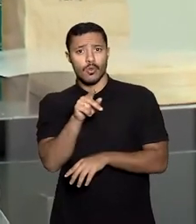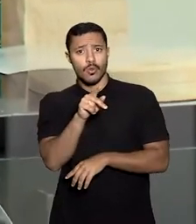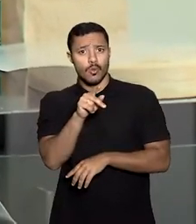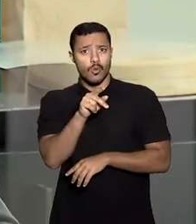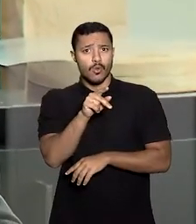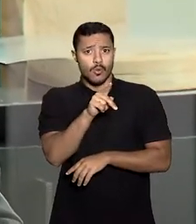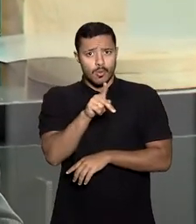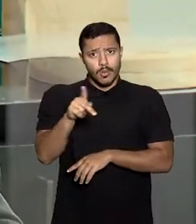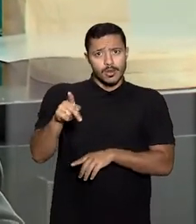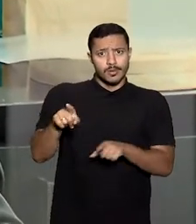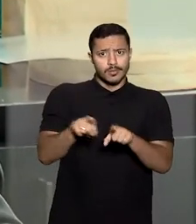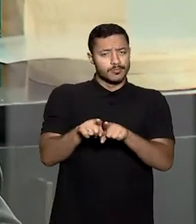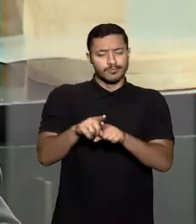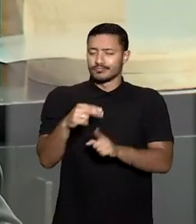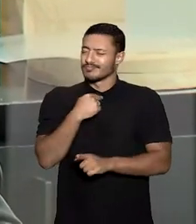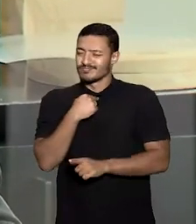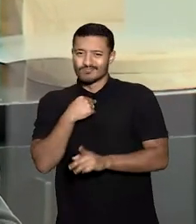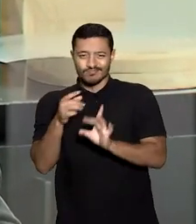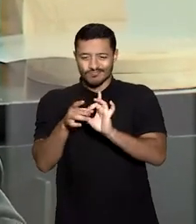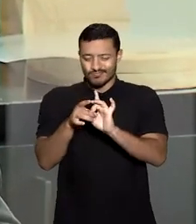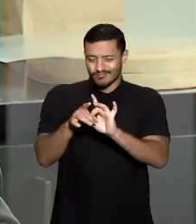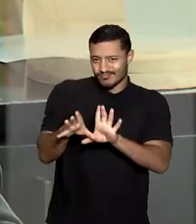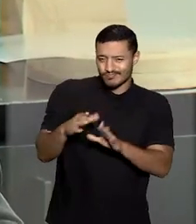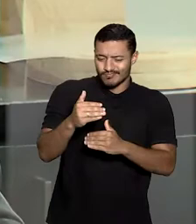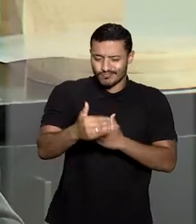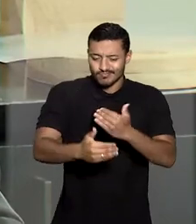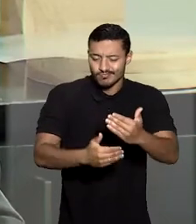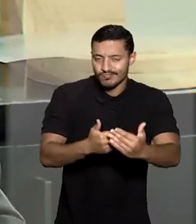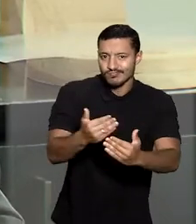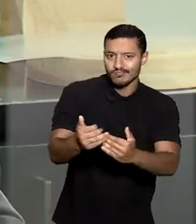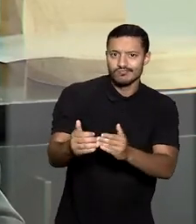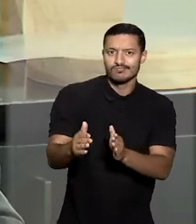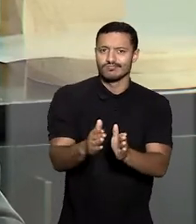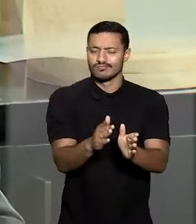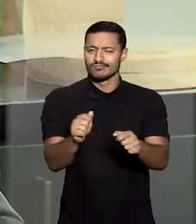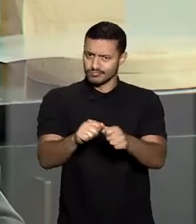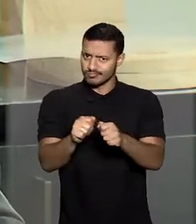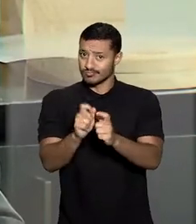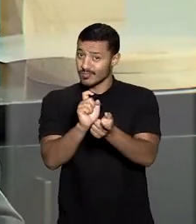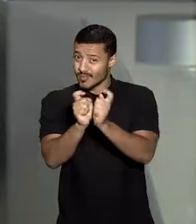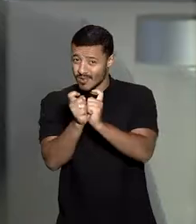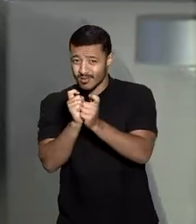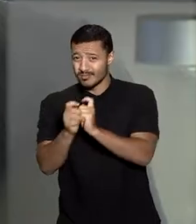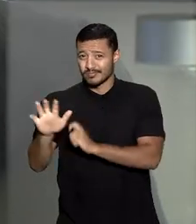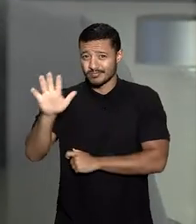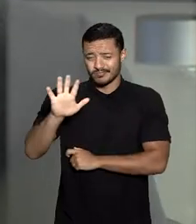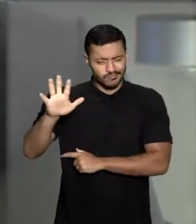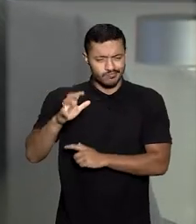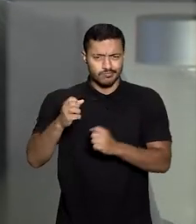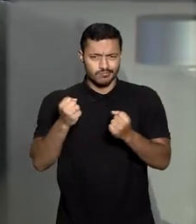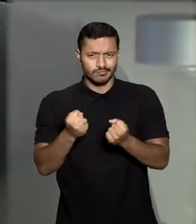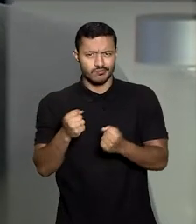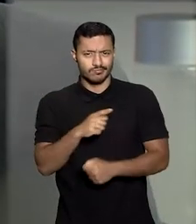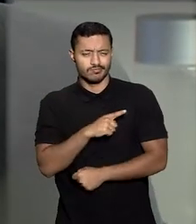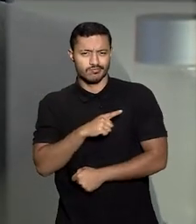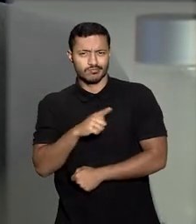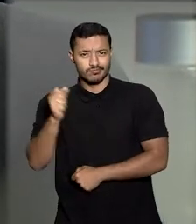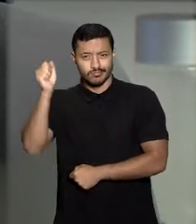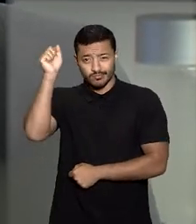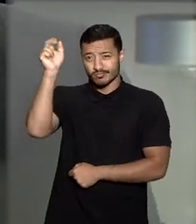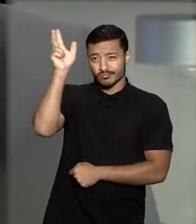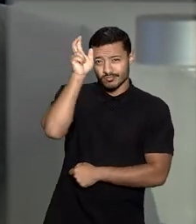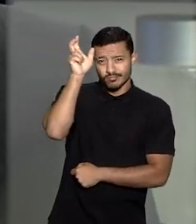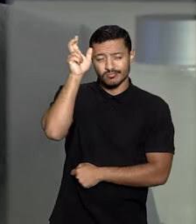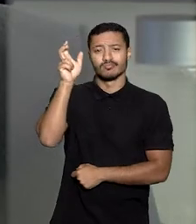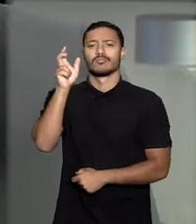ainda que não se pode desconsiderar o longo caminho percorrido pela administração pública, que possui expertise no setor